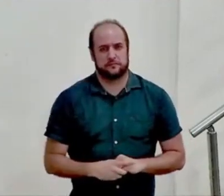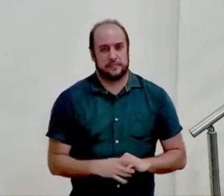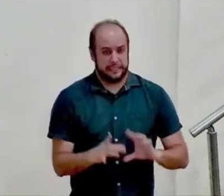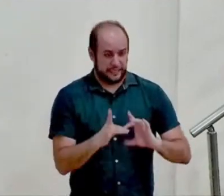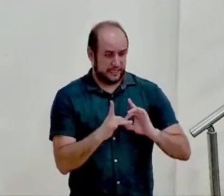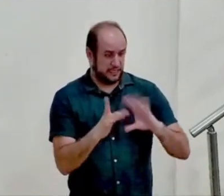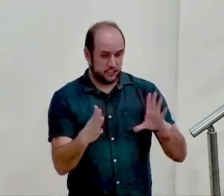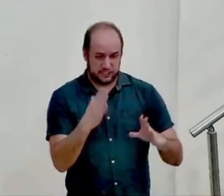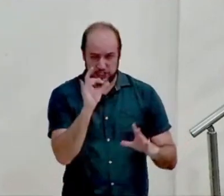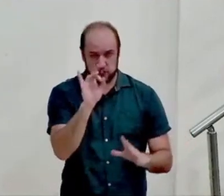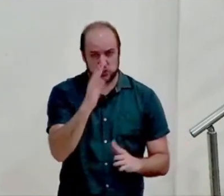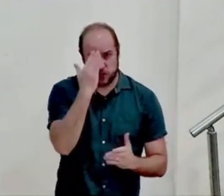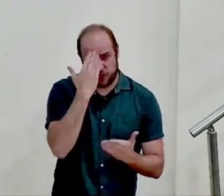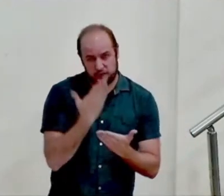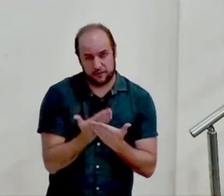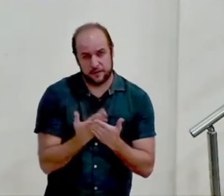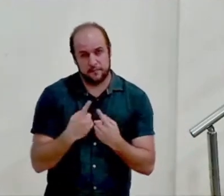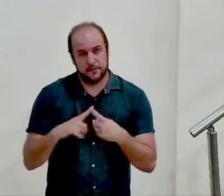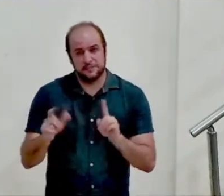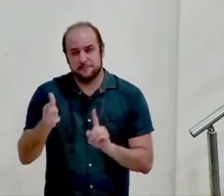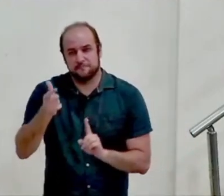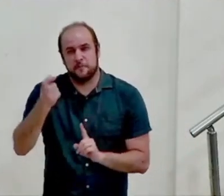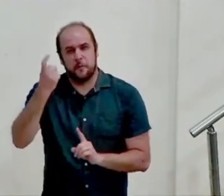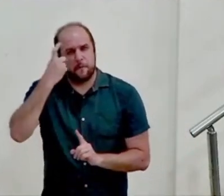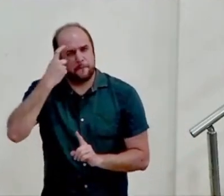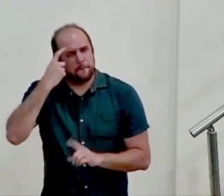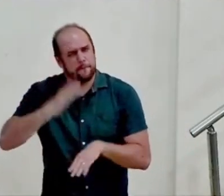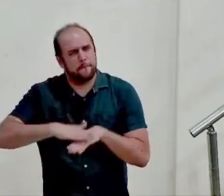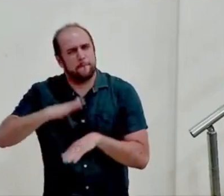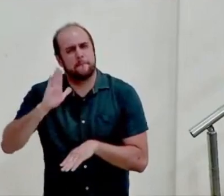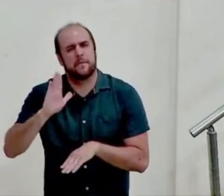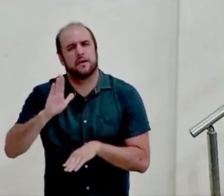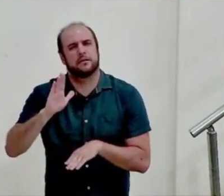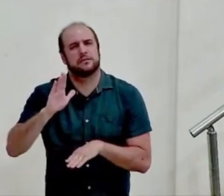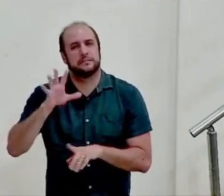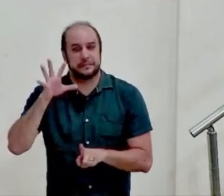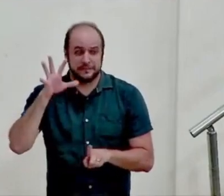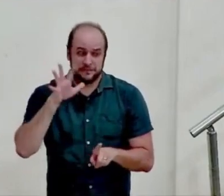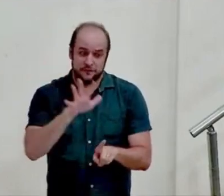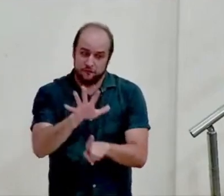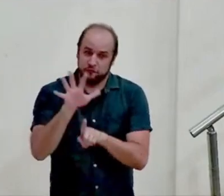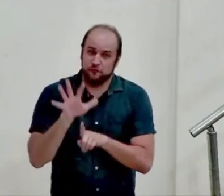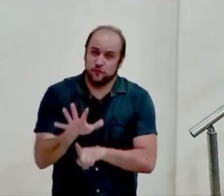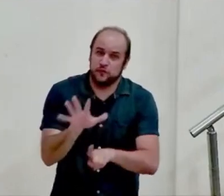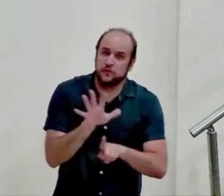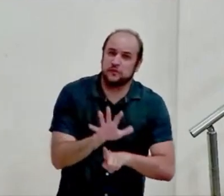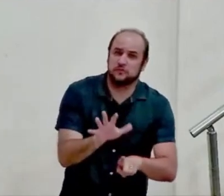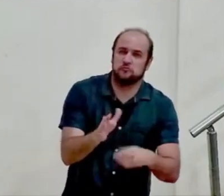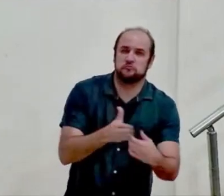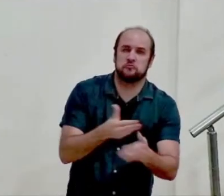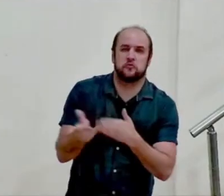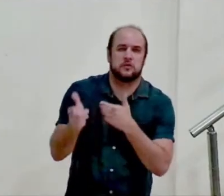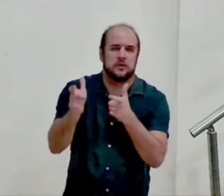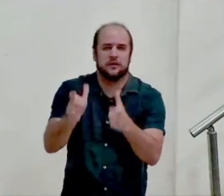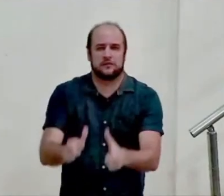mas sendo maduro espiritualmente e influenciando onde o Senhor colocar você